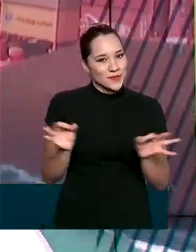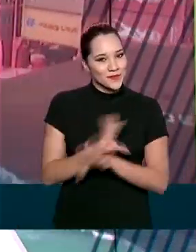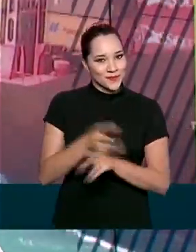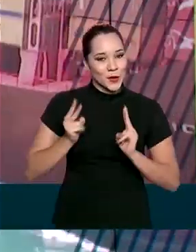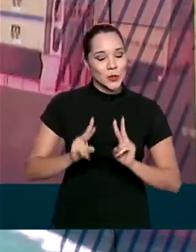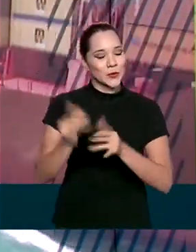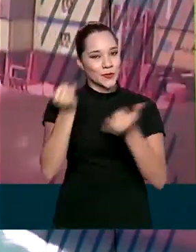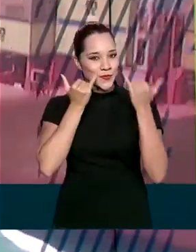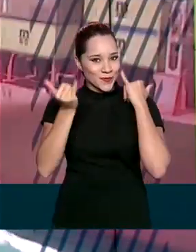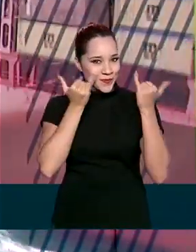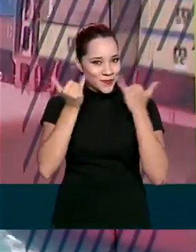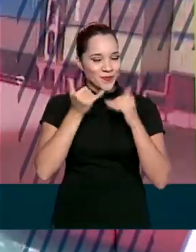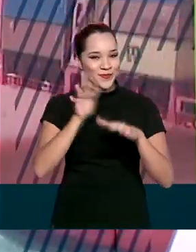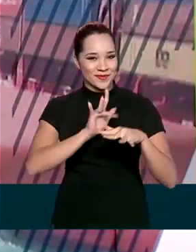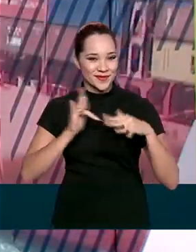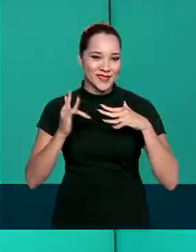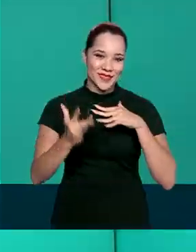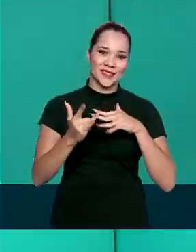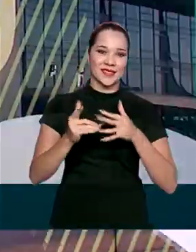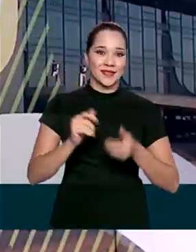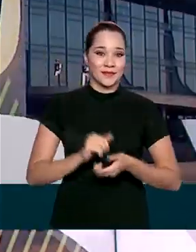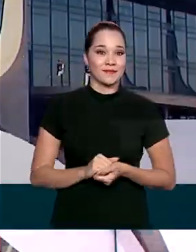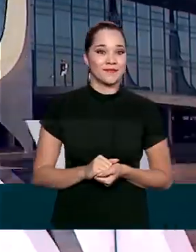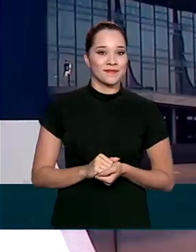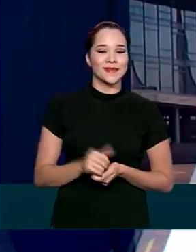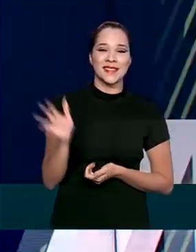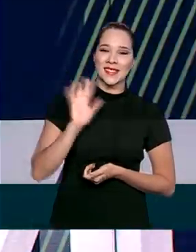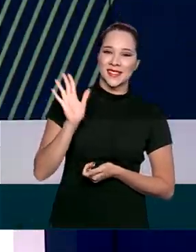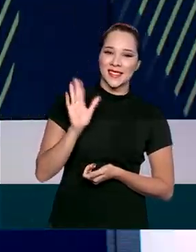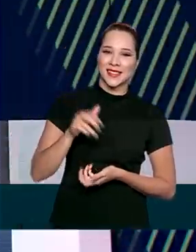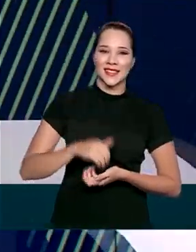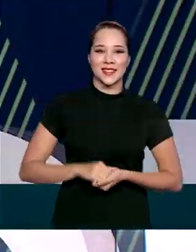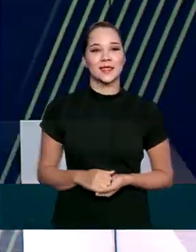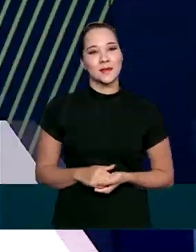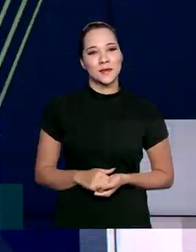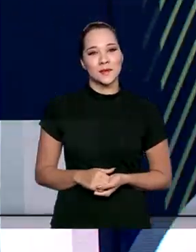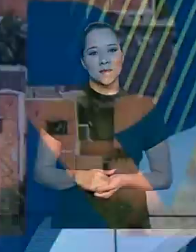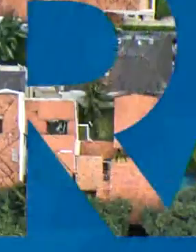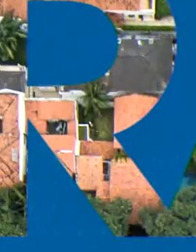Continue bem informado pelas nossas redes sociais. Até a próxima edição.